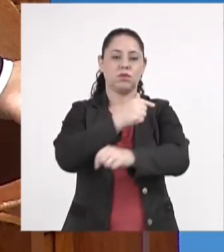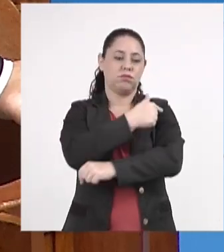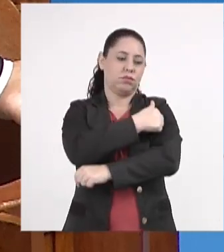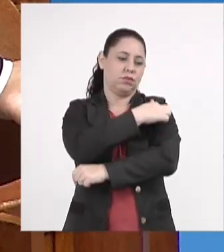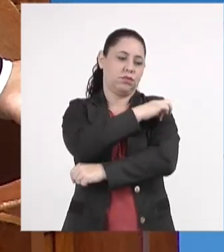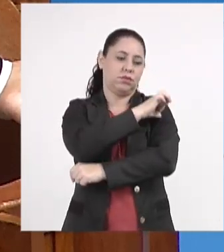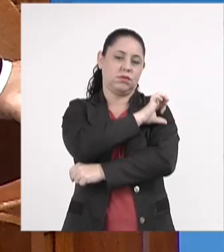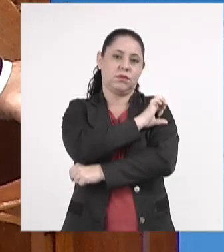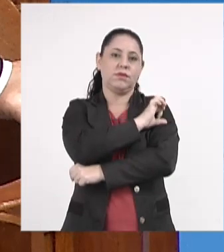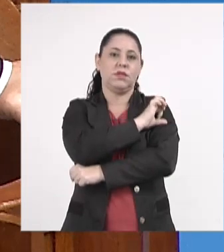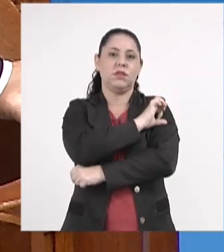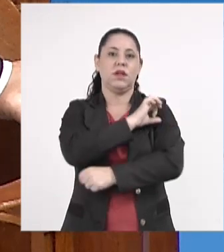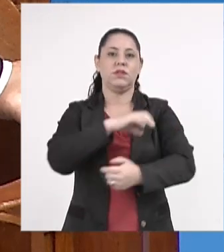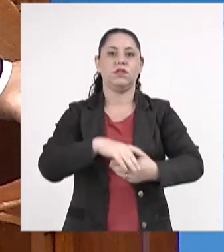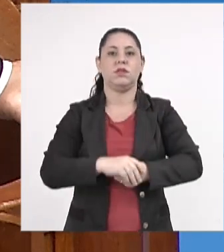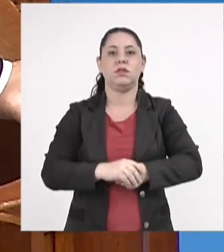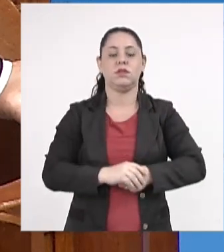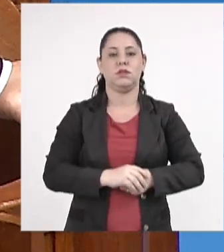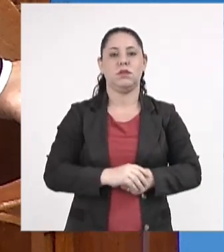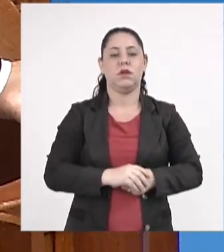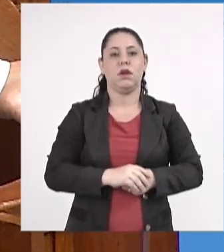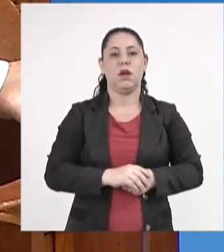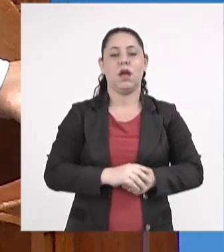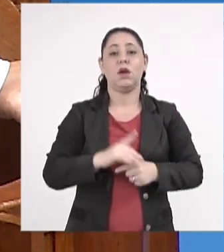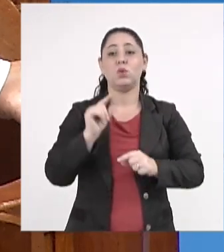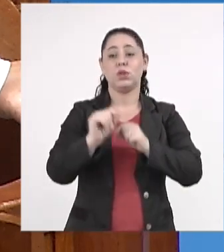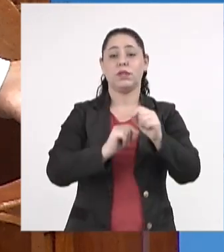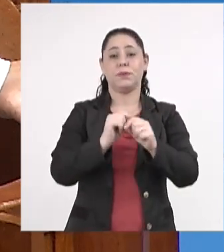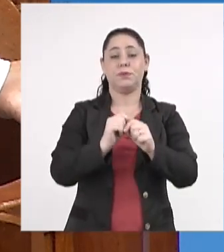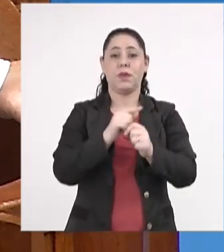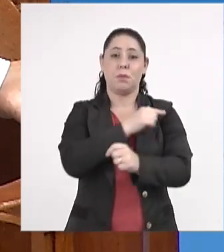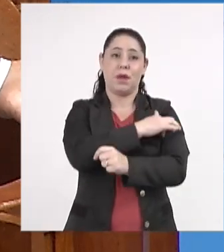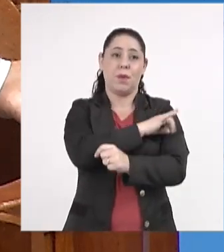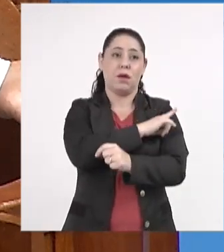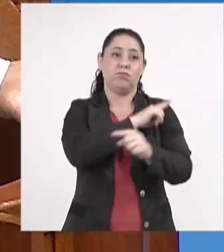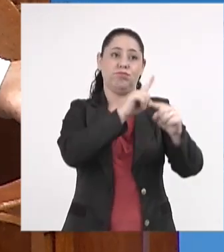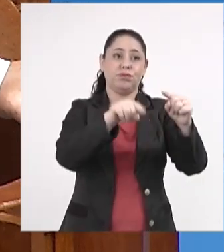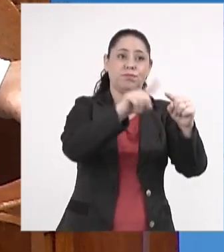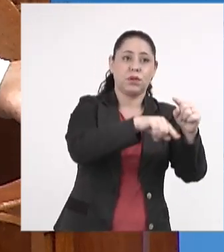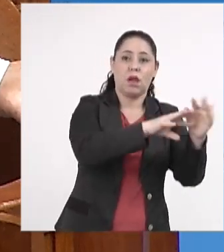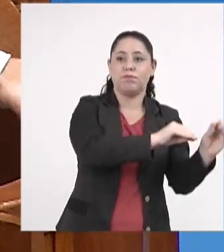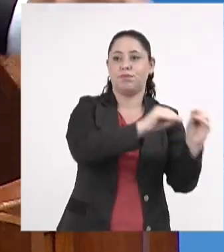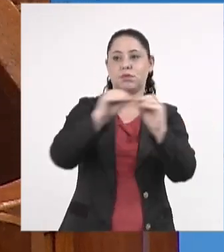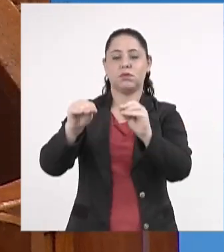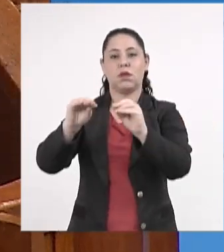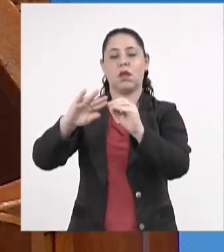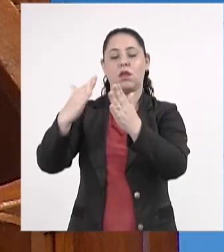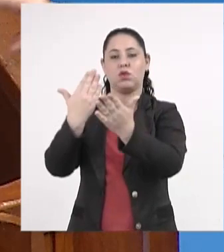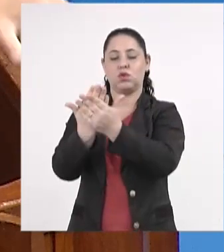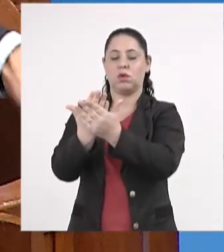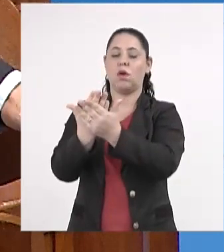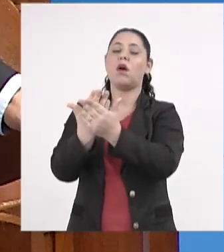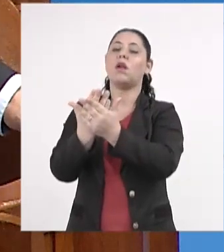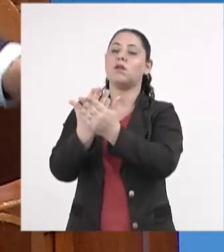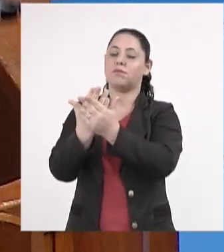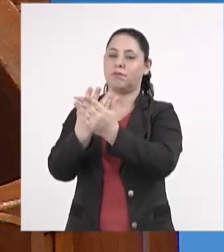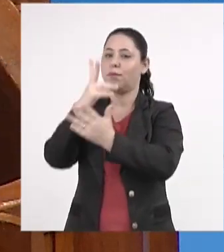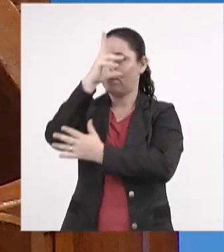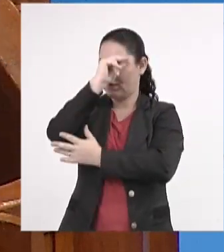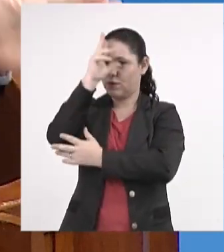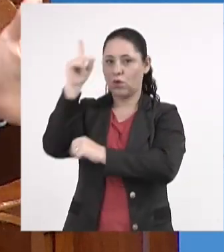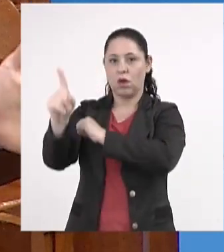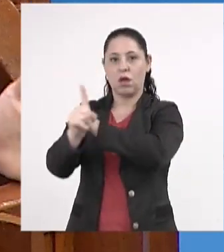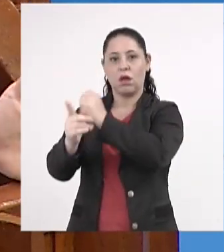iniciais do ensino fundamental, vem repassando para as prefeituras a responsabilidade de